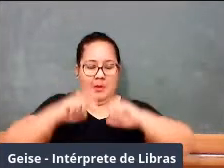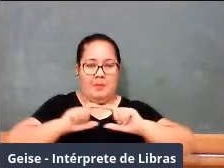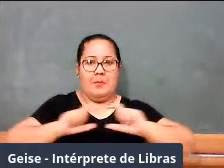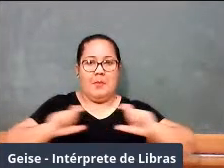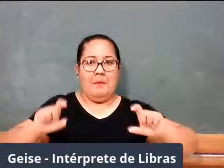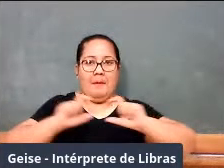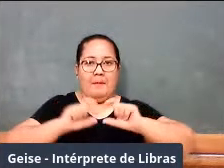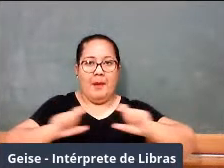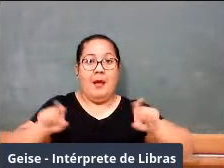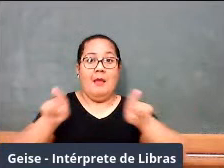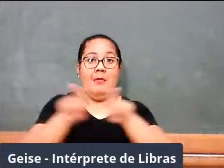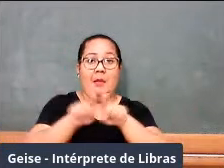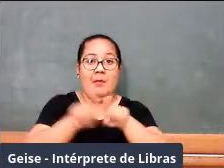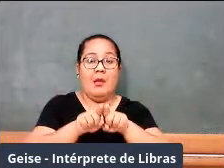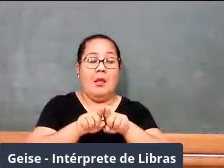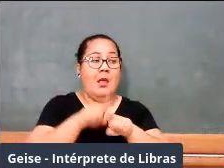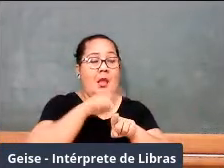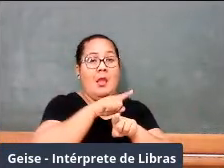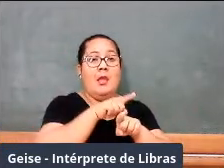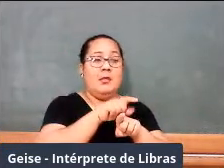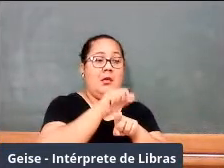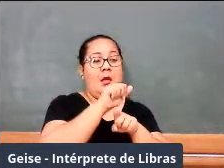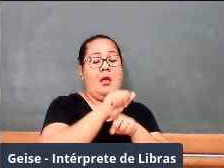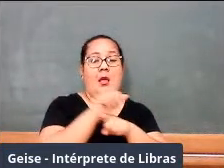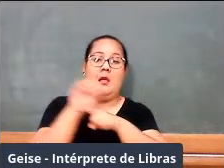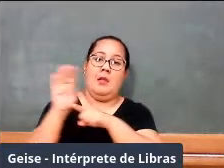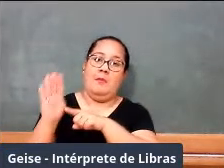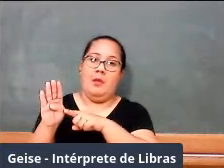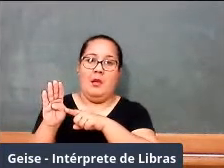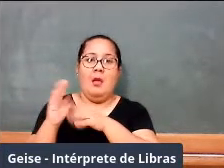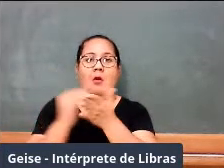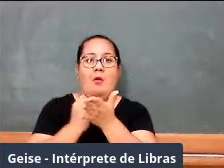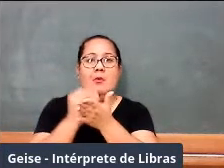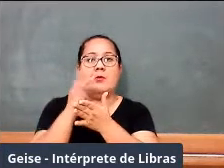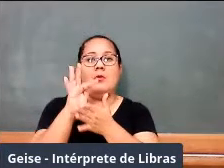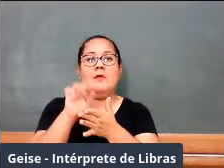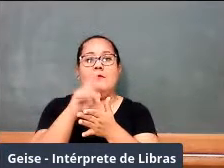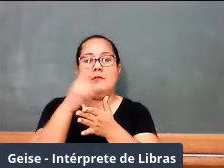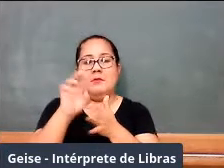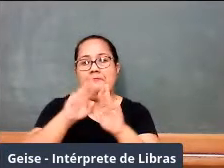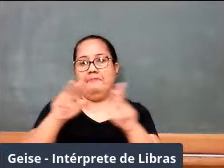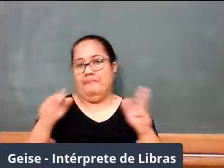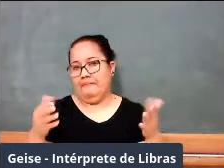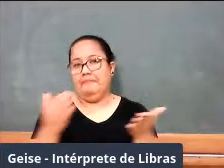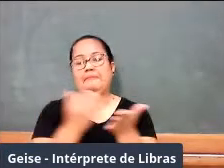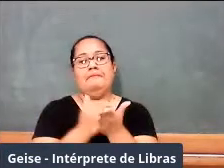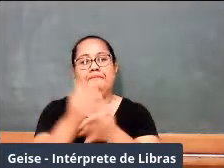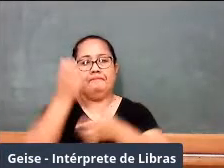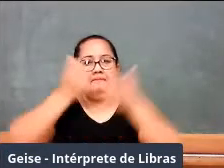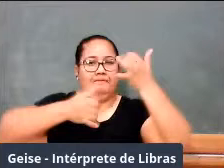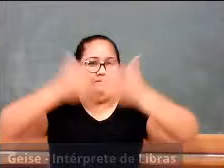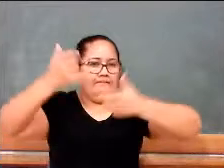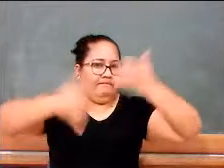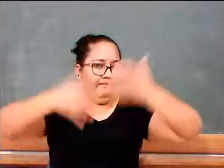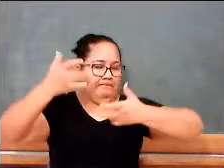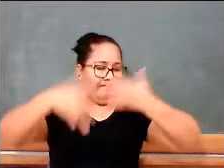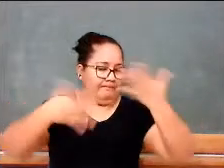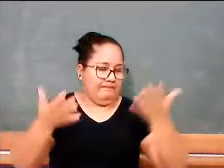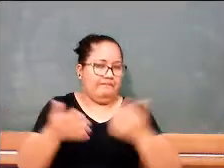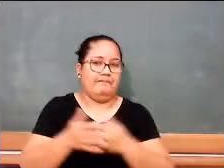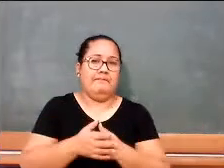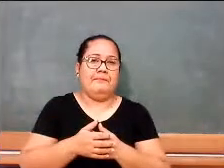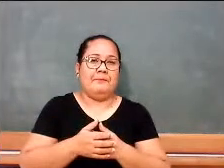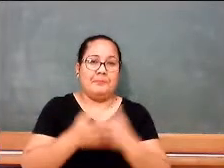especial entre dois conjuntos vai estabelecer a ideia de função. Então, veja, se passa de um